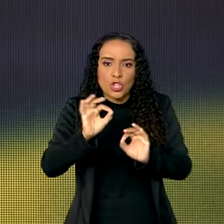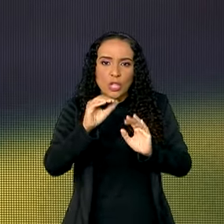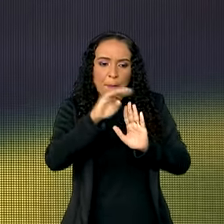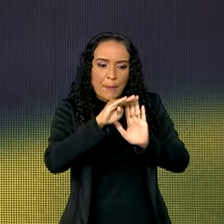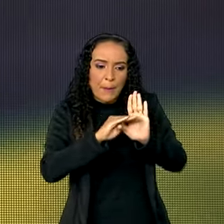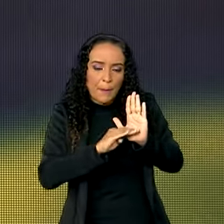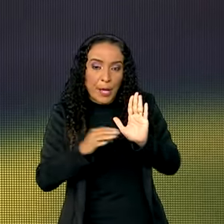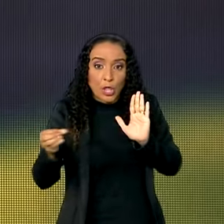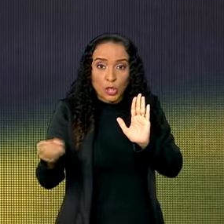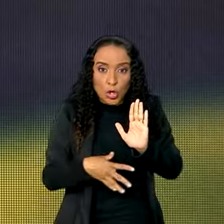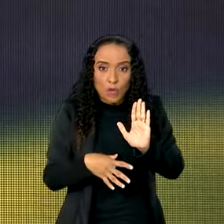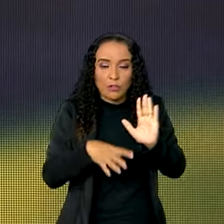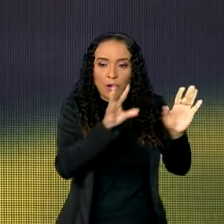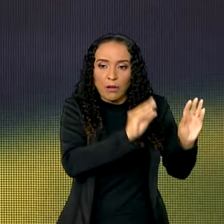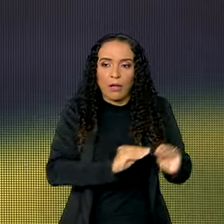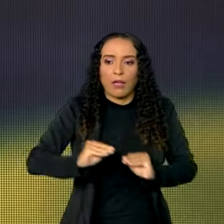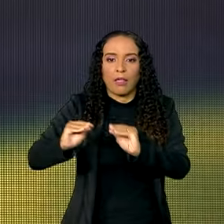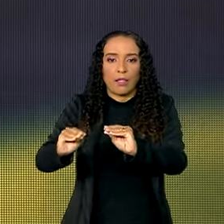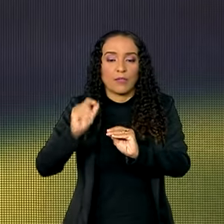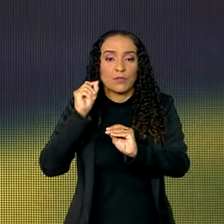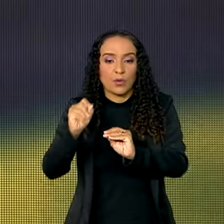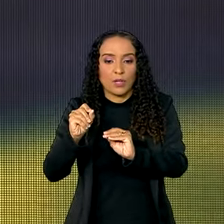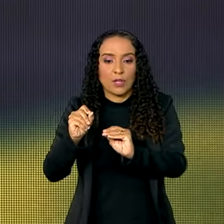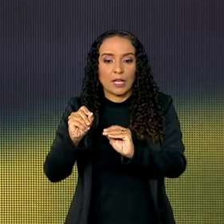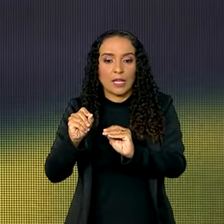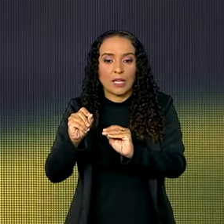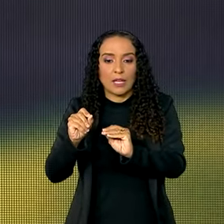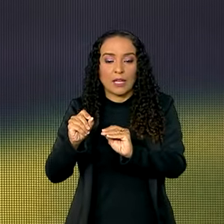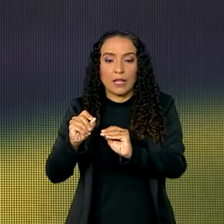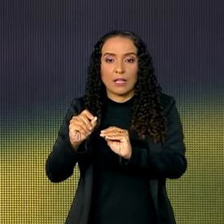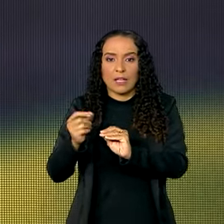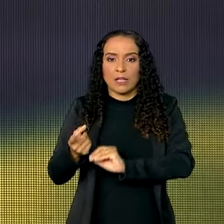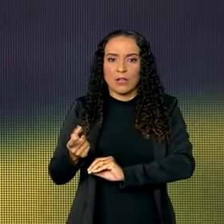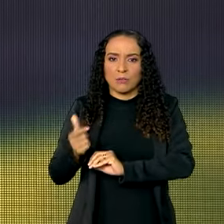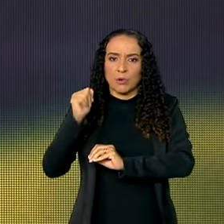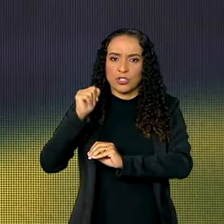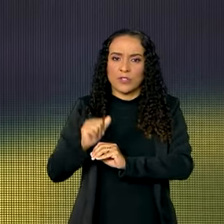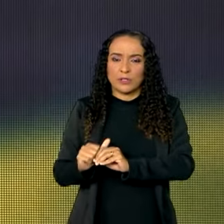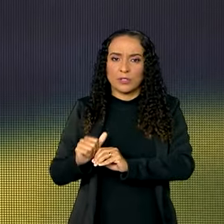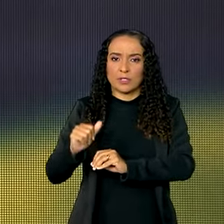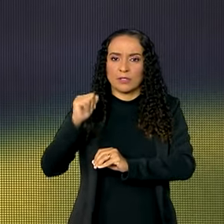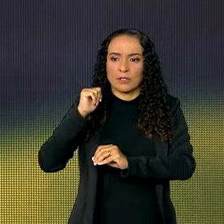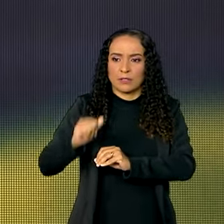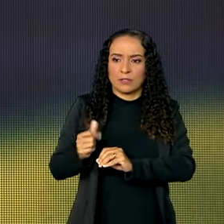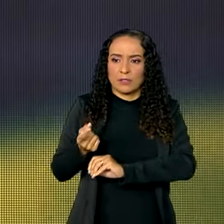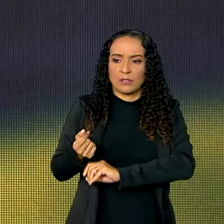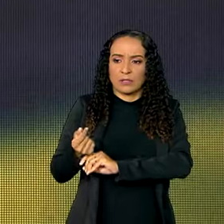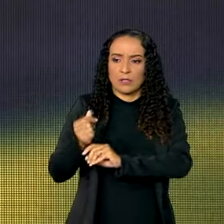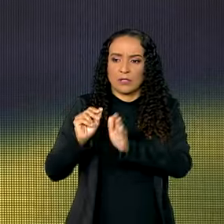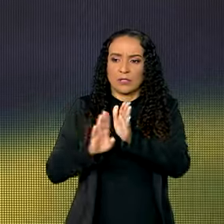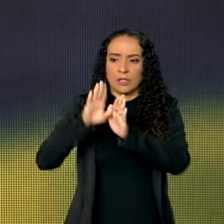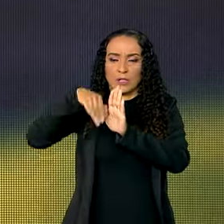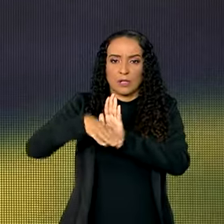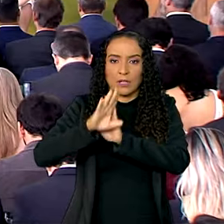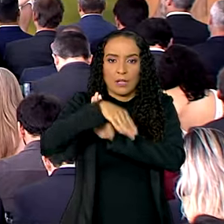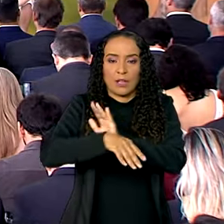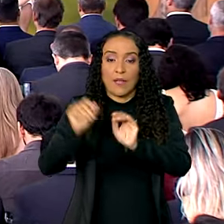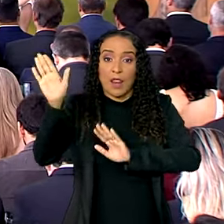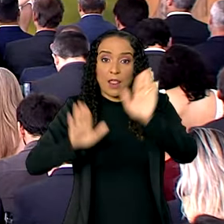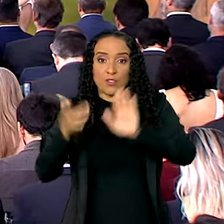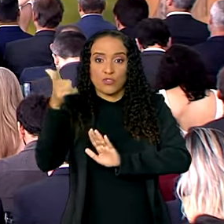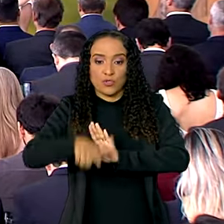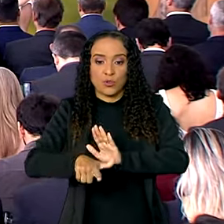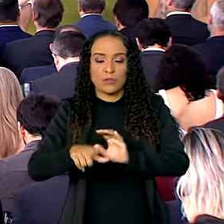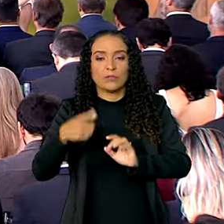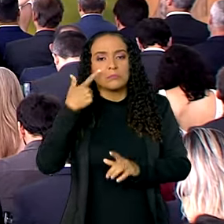ministro Rui Costa, e leva a Bolsa de Valores para fazer um novo leilão. E observar se